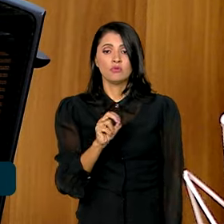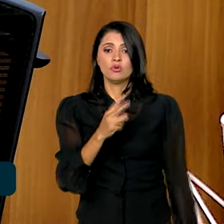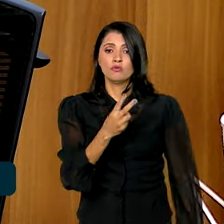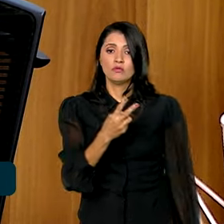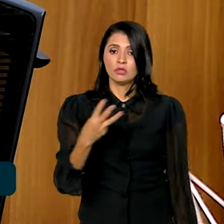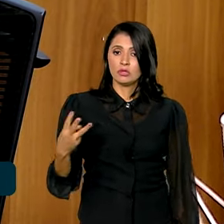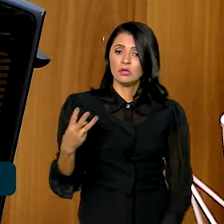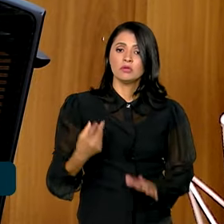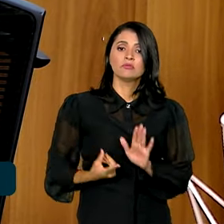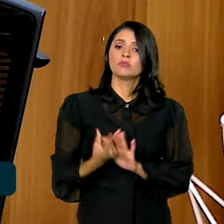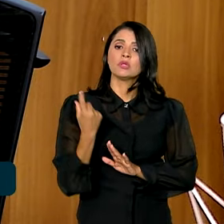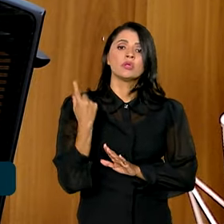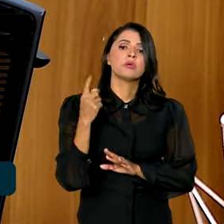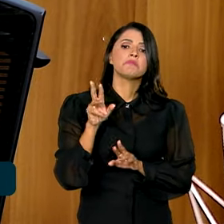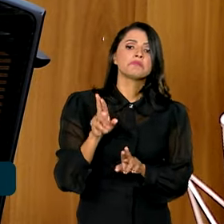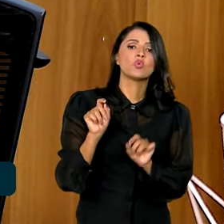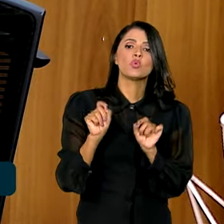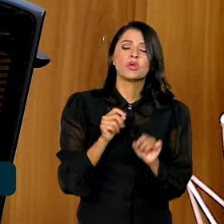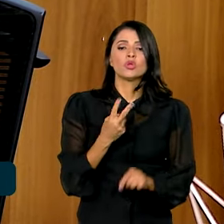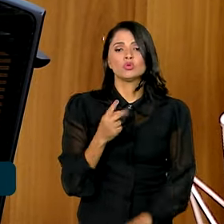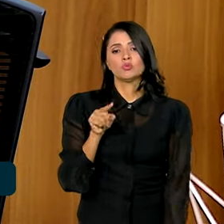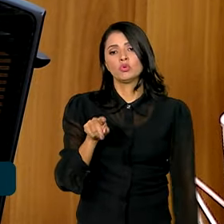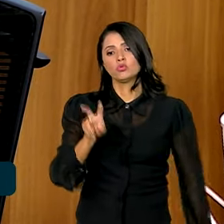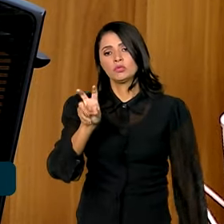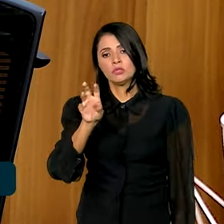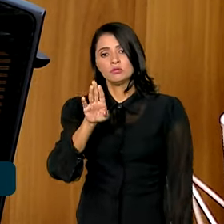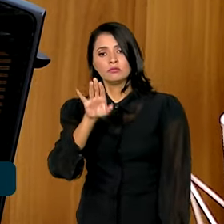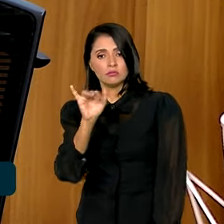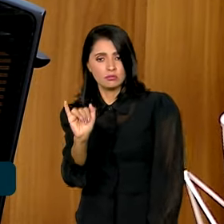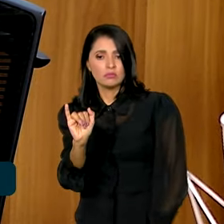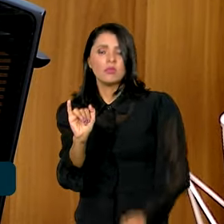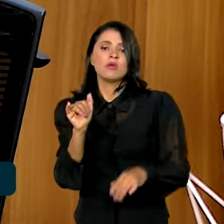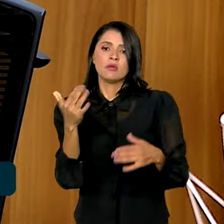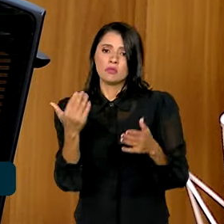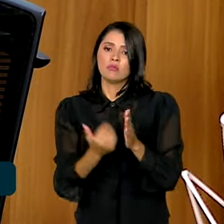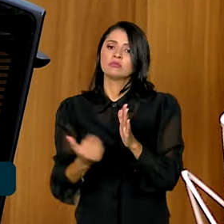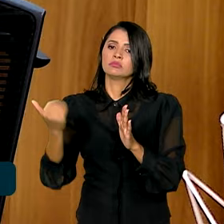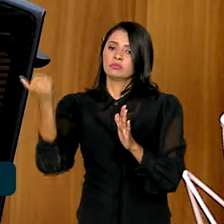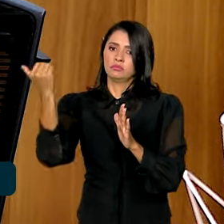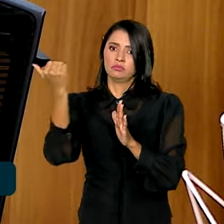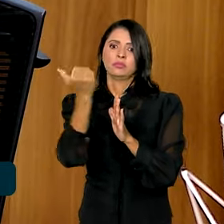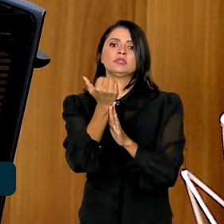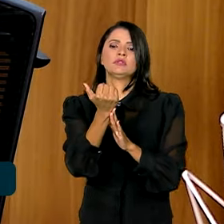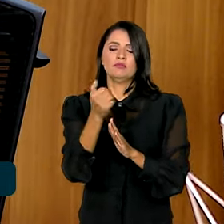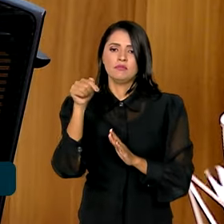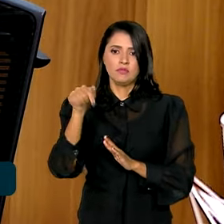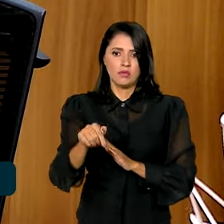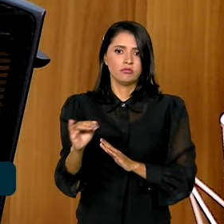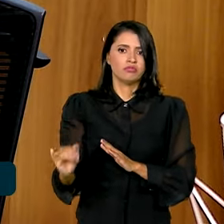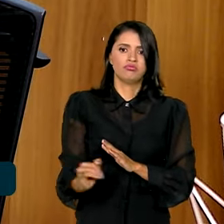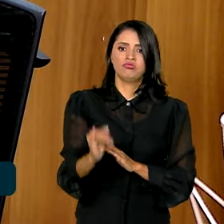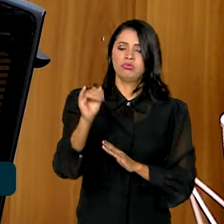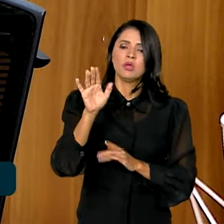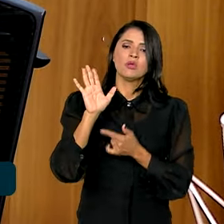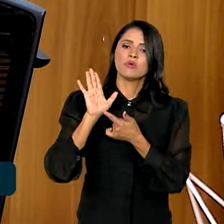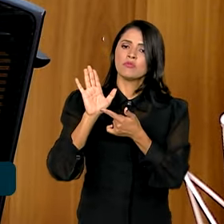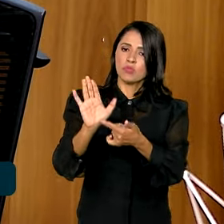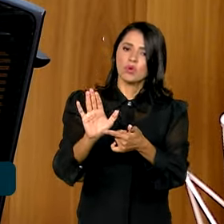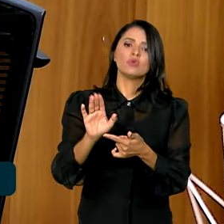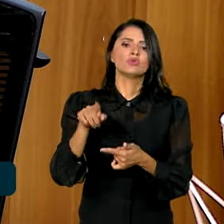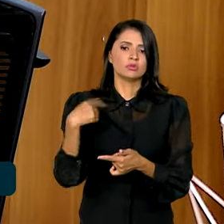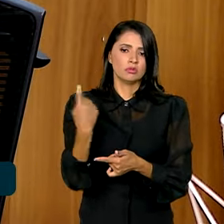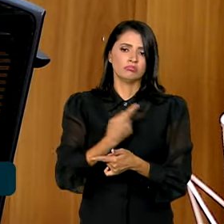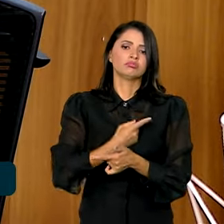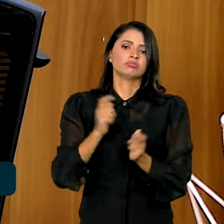orçamentariamente está previsto uma aplicação de 2,5 bilhões. Então, um crescimento significativo, o que denota a nossa